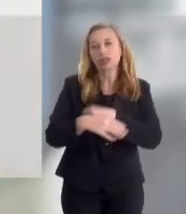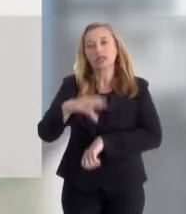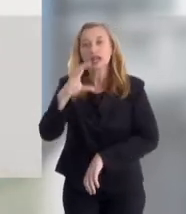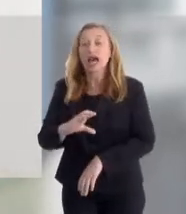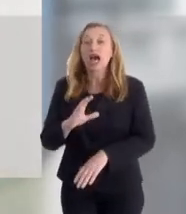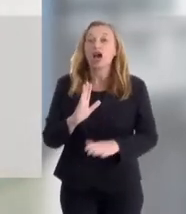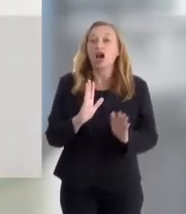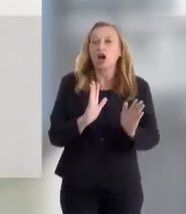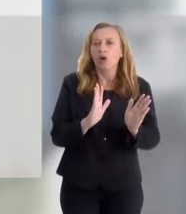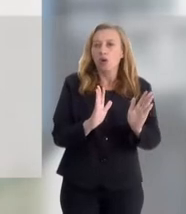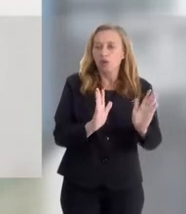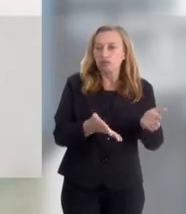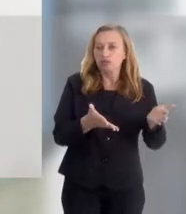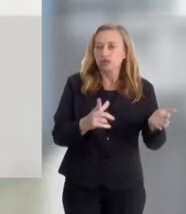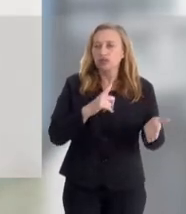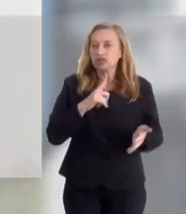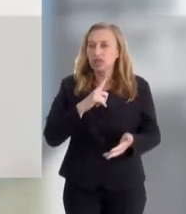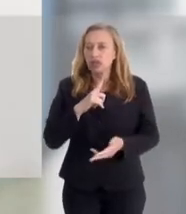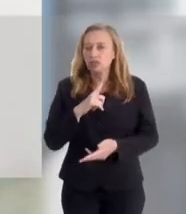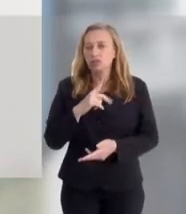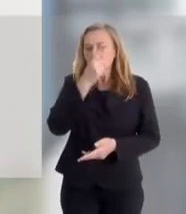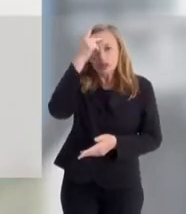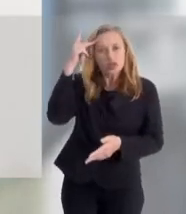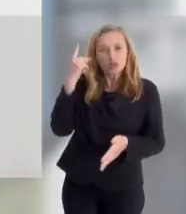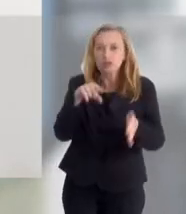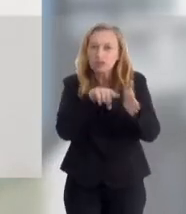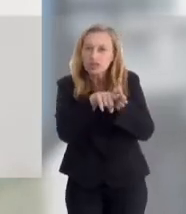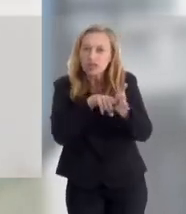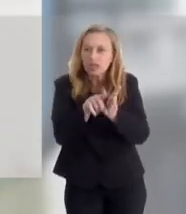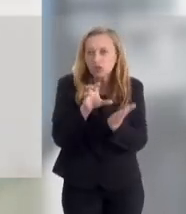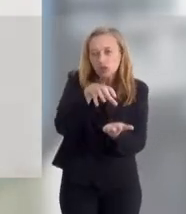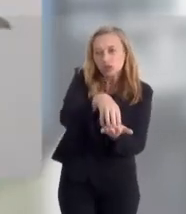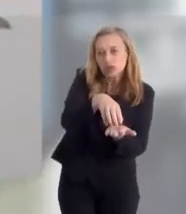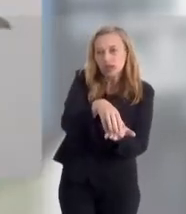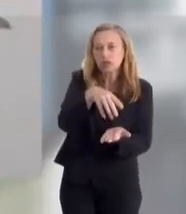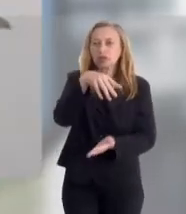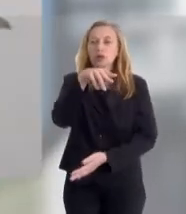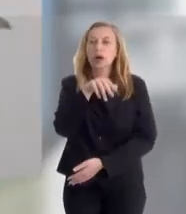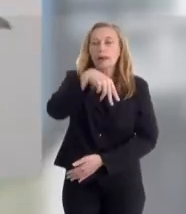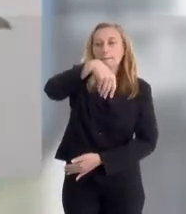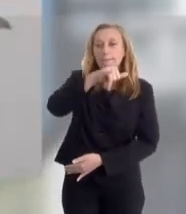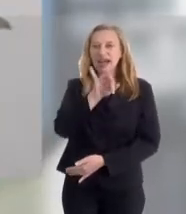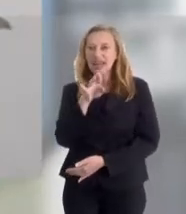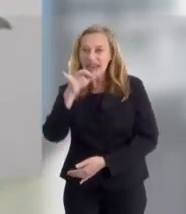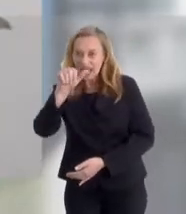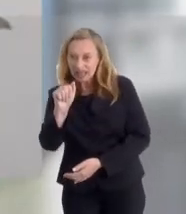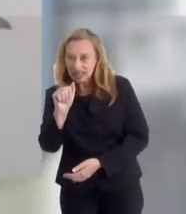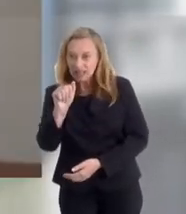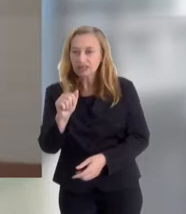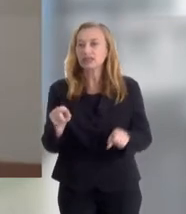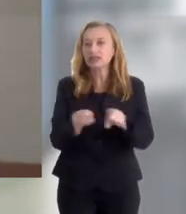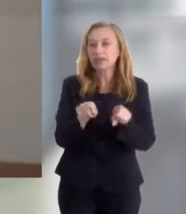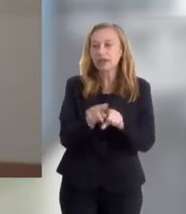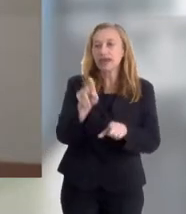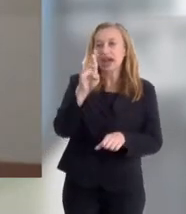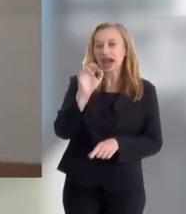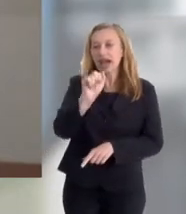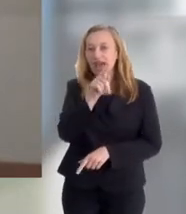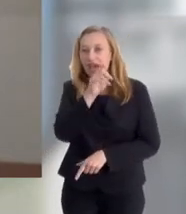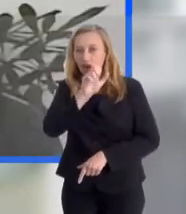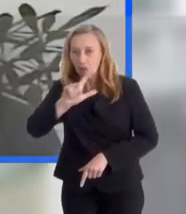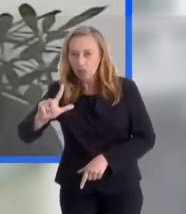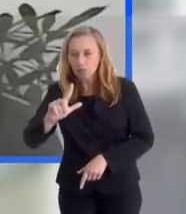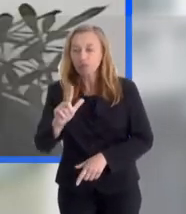As nossas entrevistadas são as sociólogas e pesquisadoras do centro, a Mariana Siracusa e a Raquel